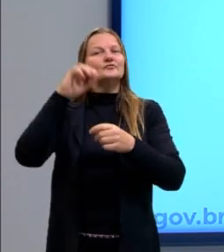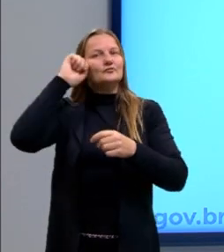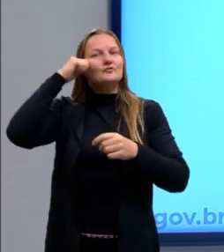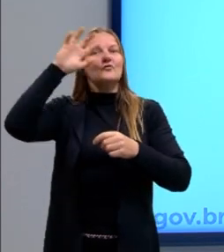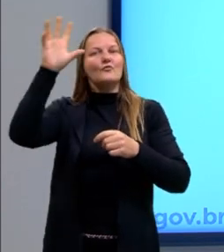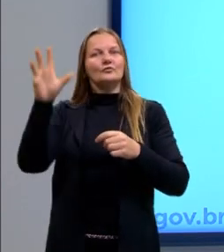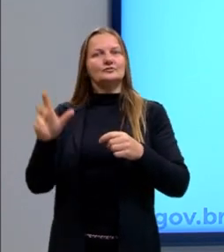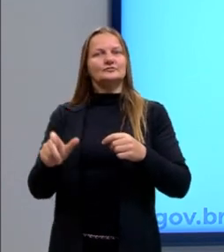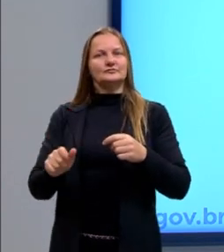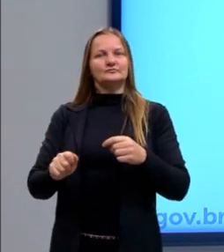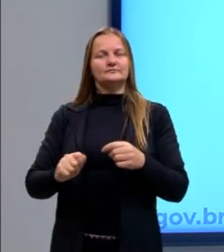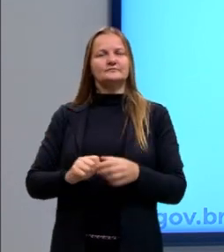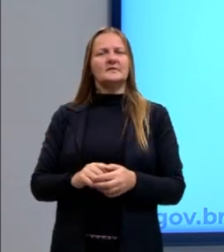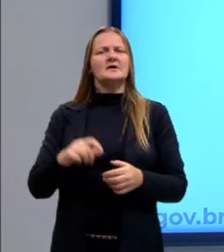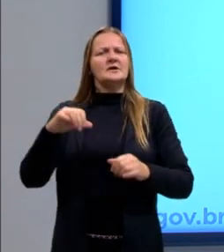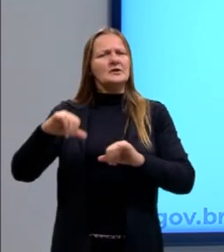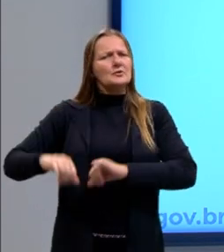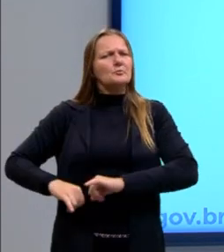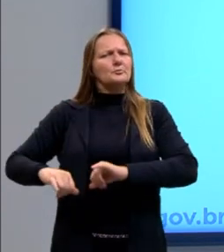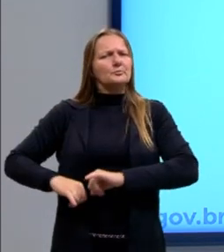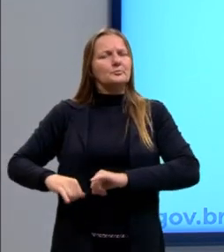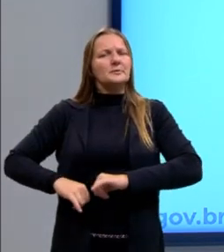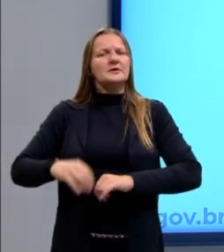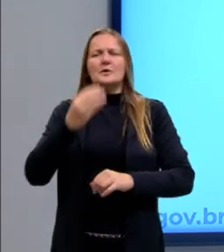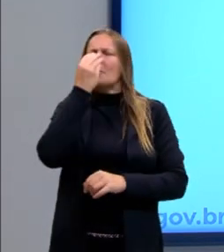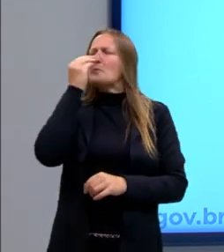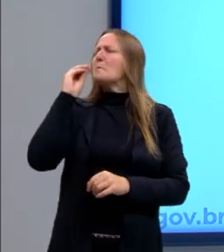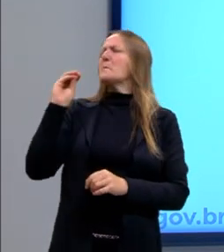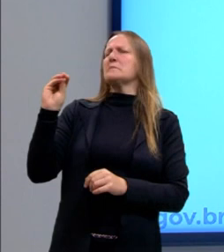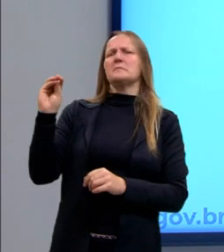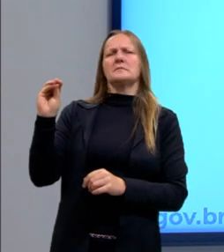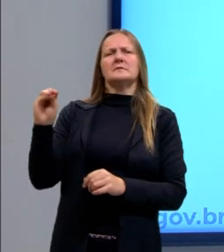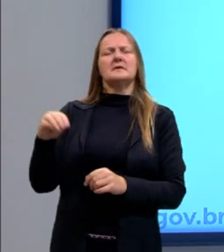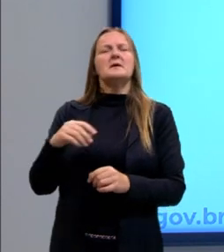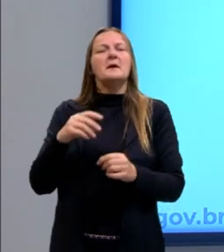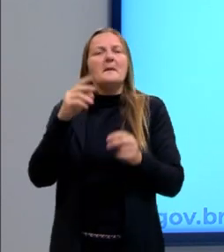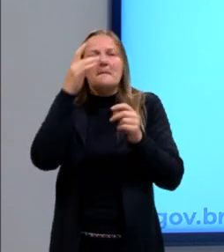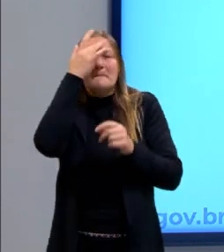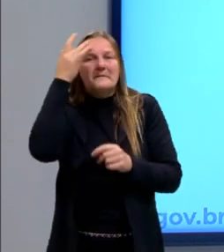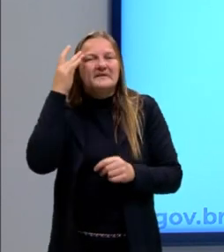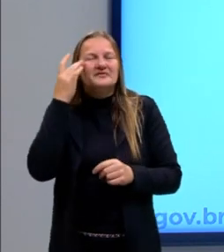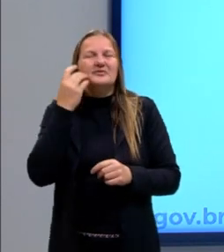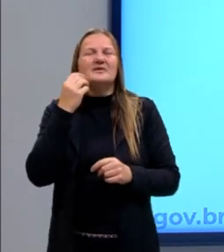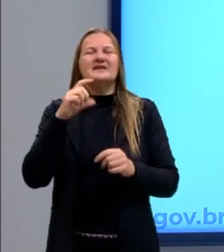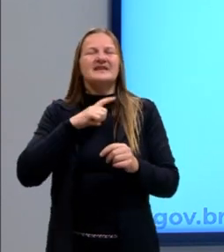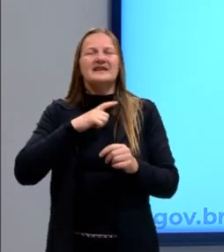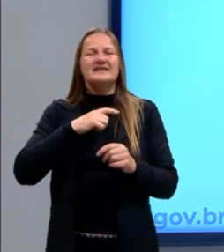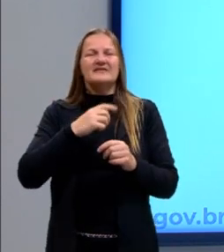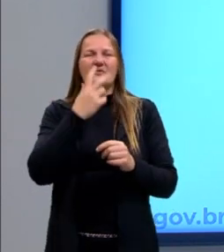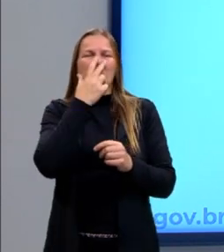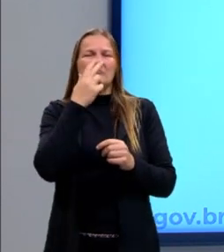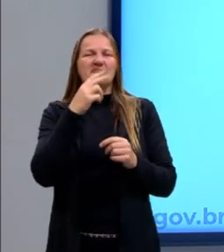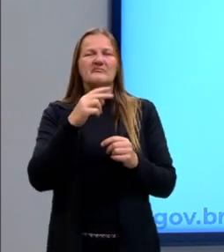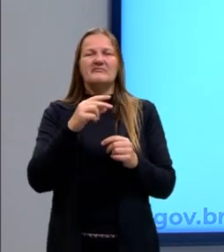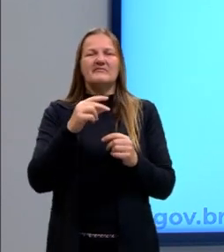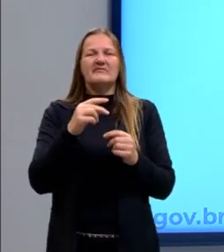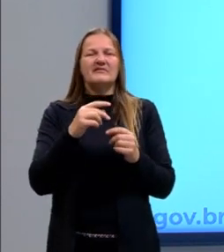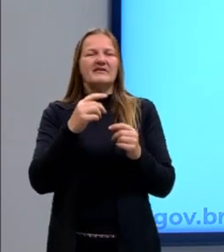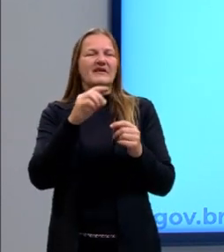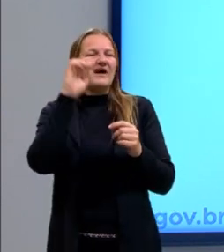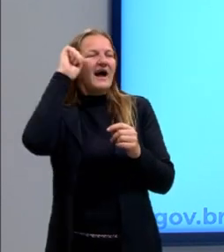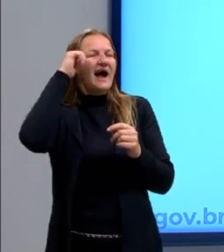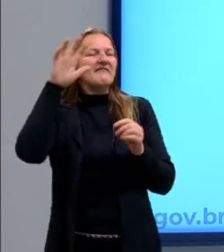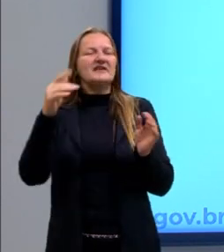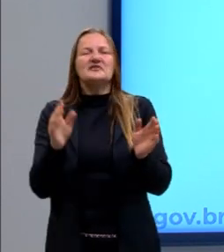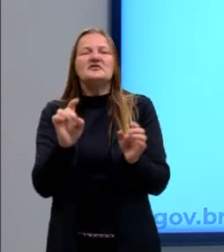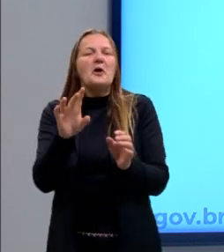continente sofre muito com preconceito, as pessoas têm uma visão caricata da África, que a África é só um lugar de